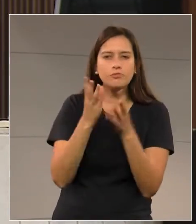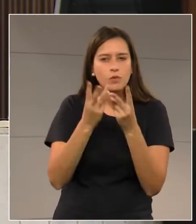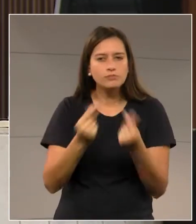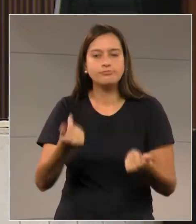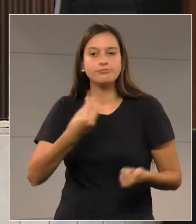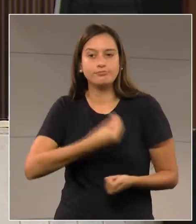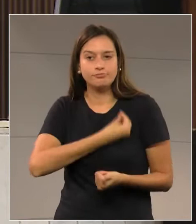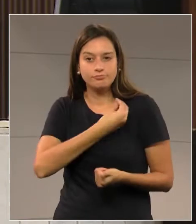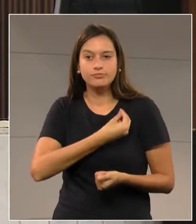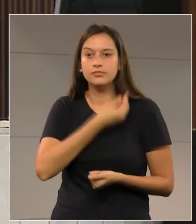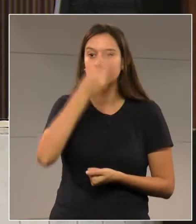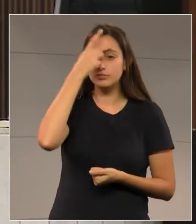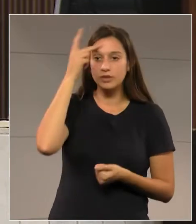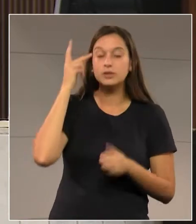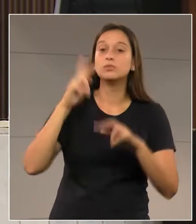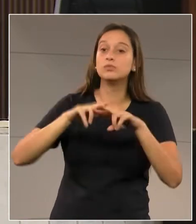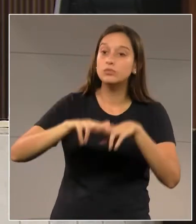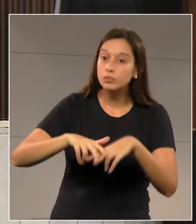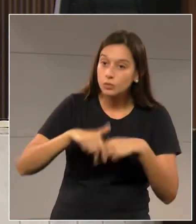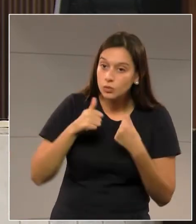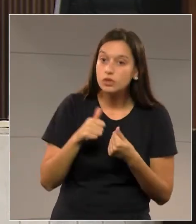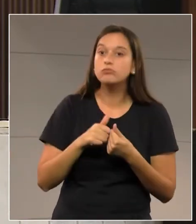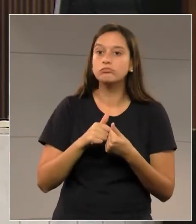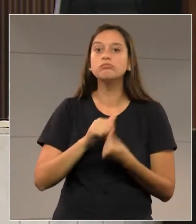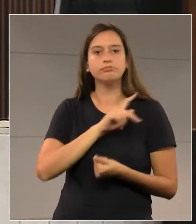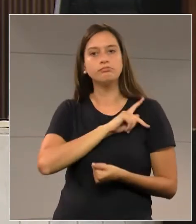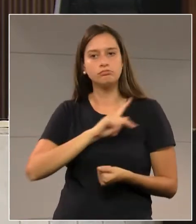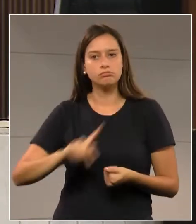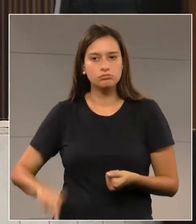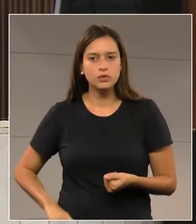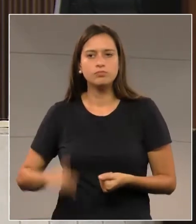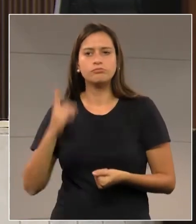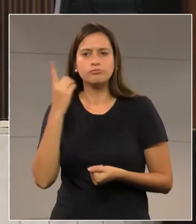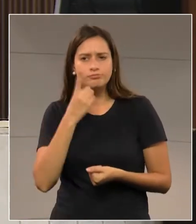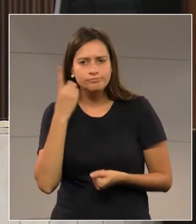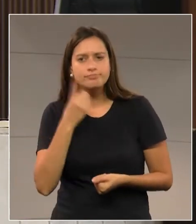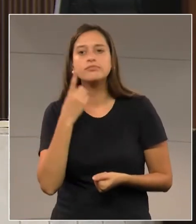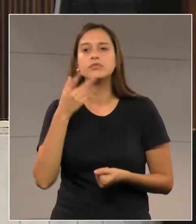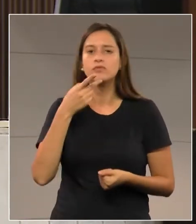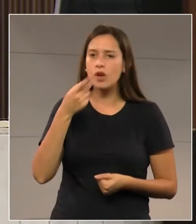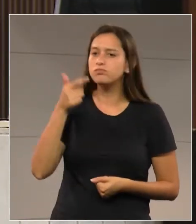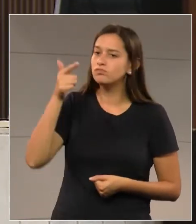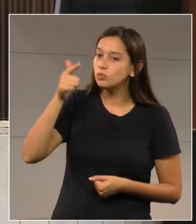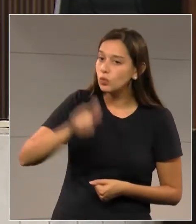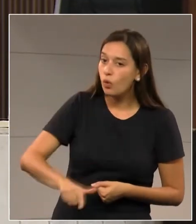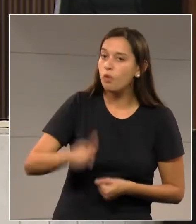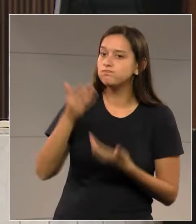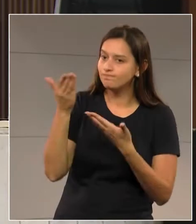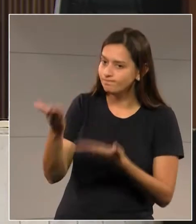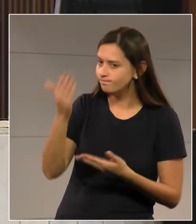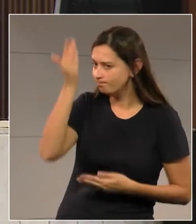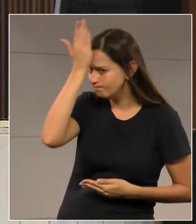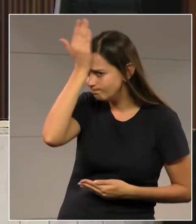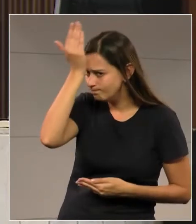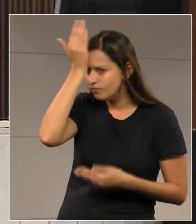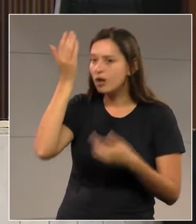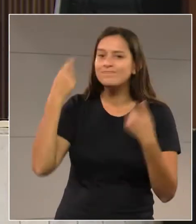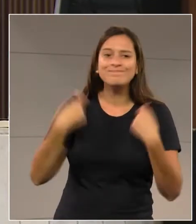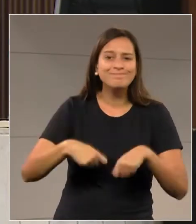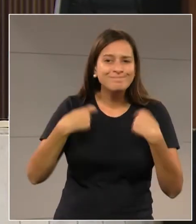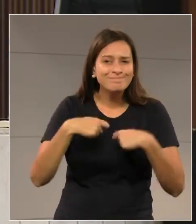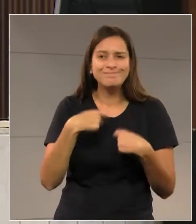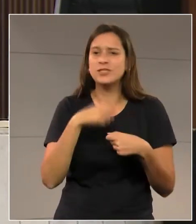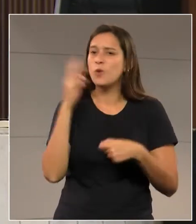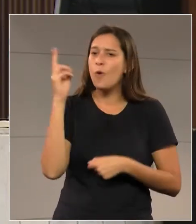presidente, senhores deputados, reforço aqui ao líder do governo que nós precisamos com urgência a